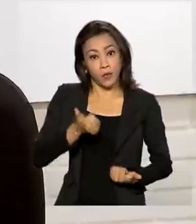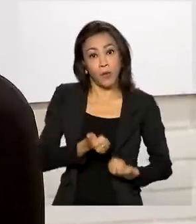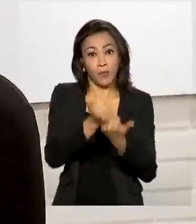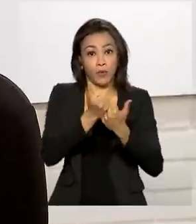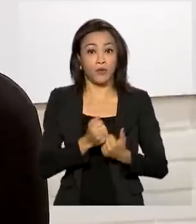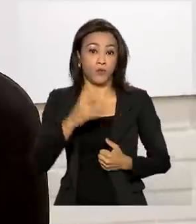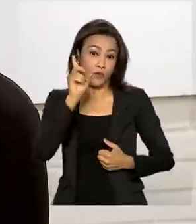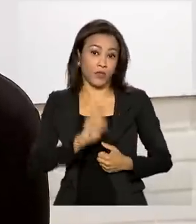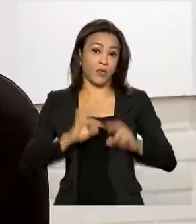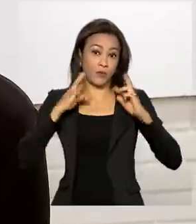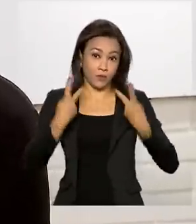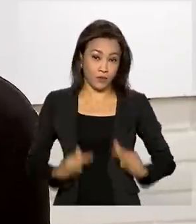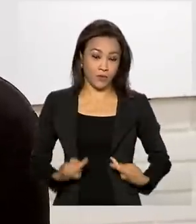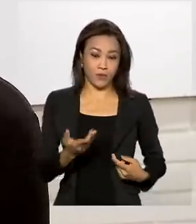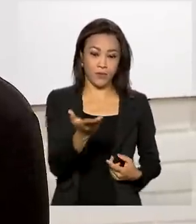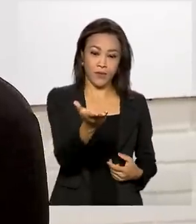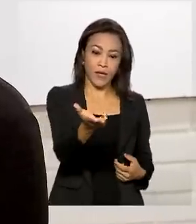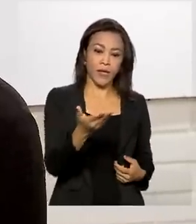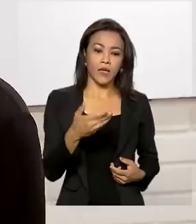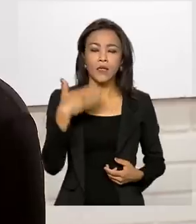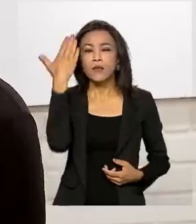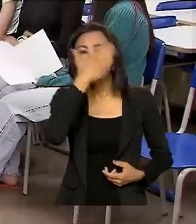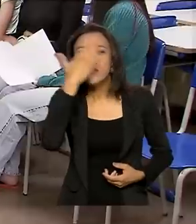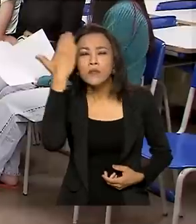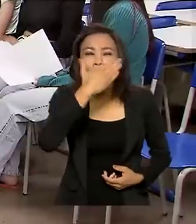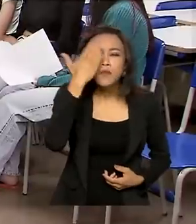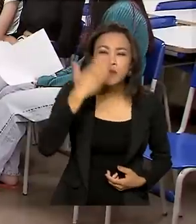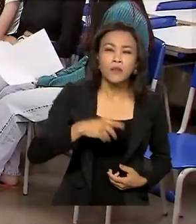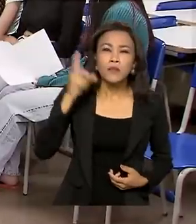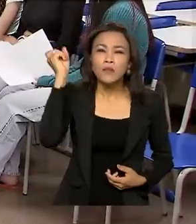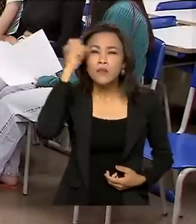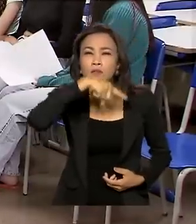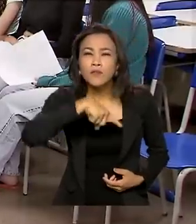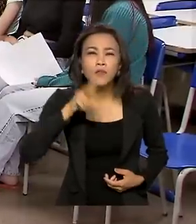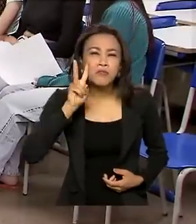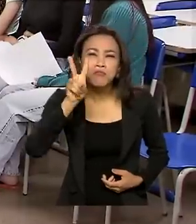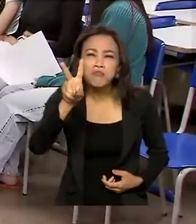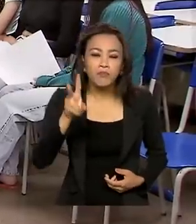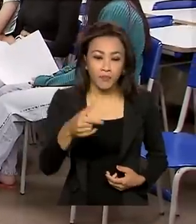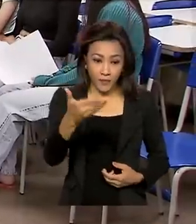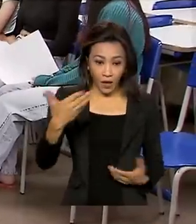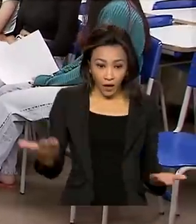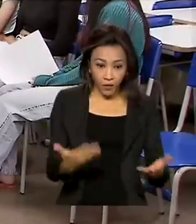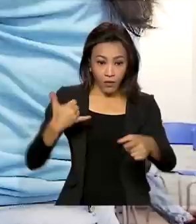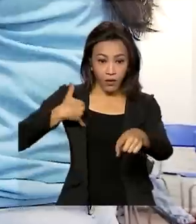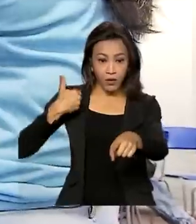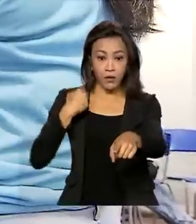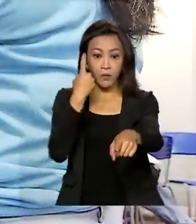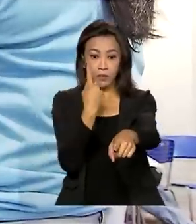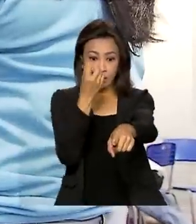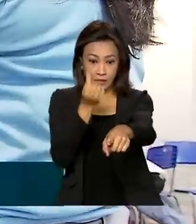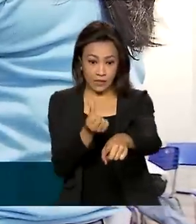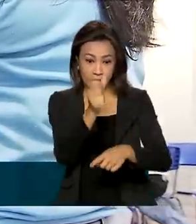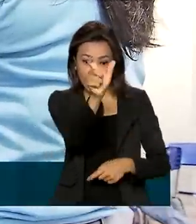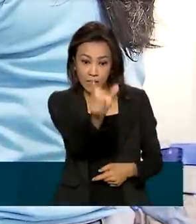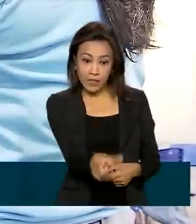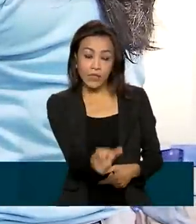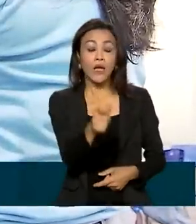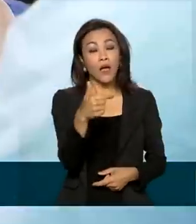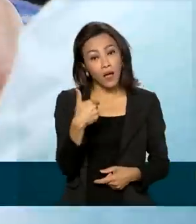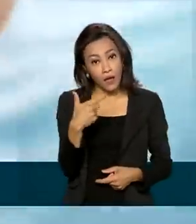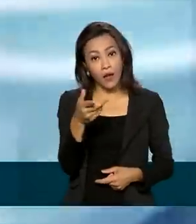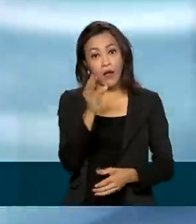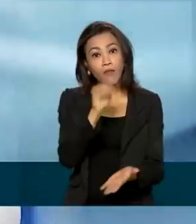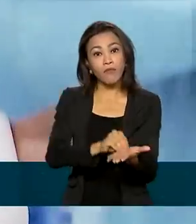Eu não consegui enxergar o quadro, era muito difícil. Só agora, aos 16 anos, Milena descobriu